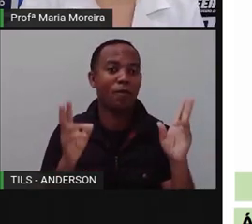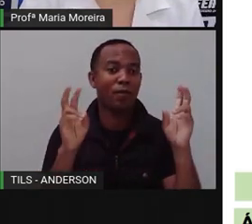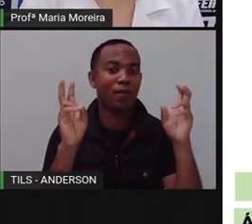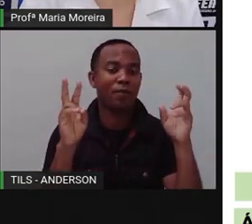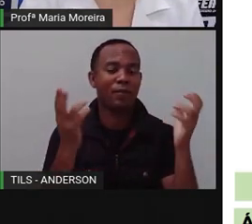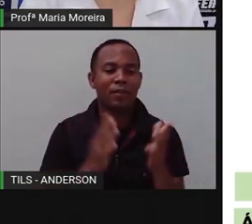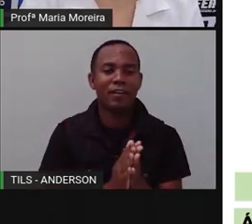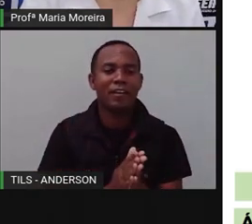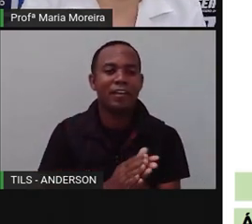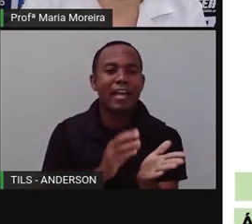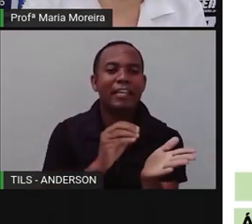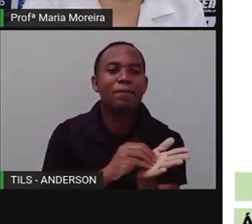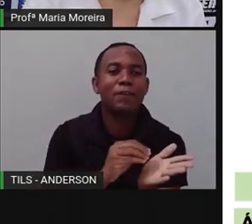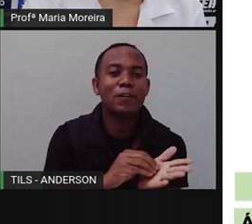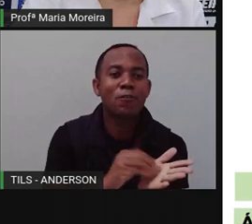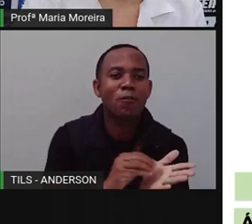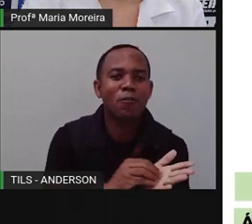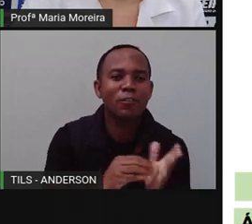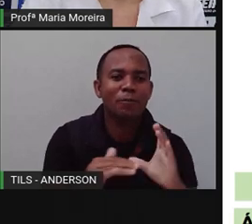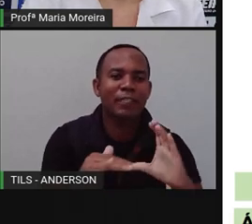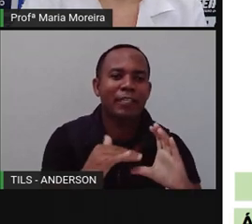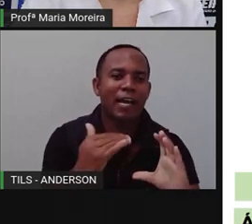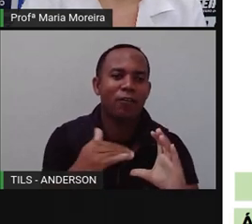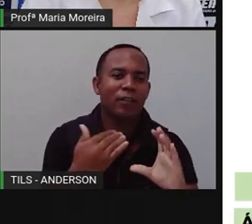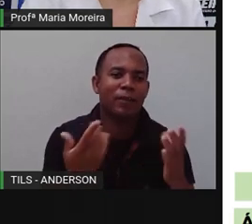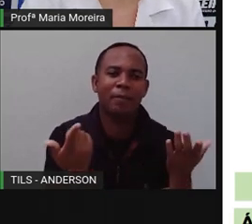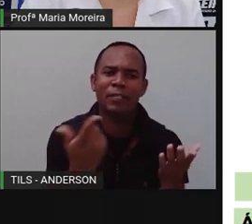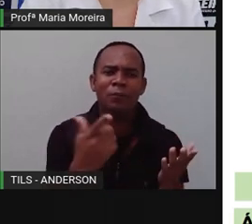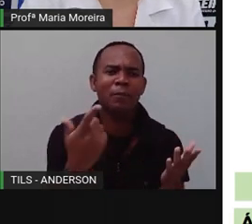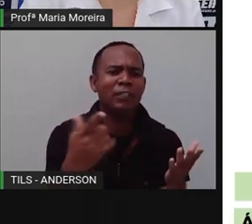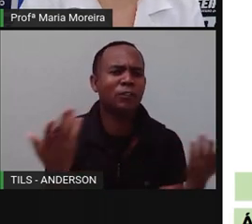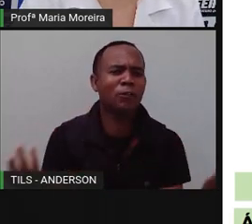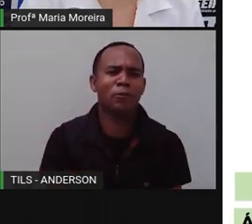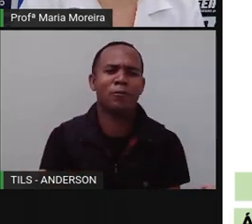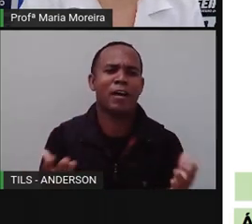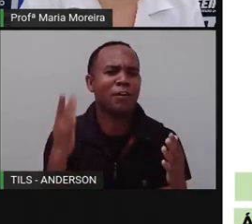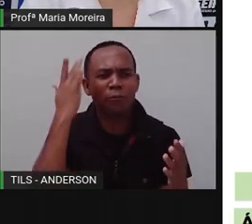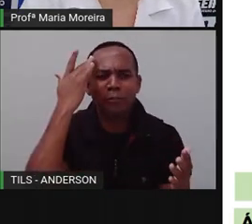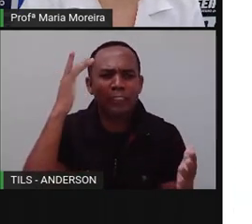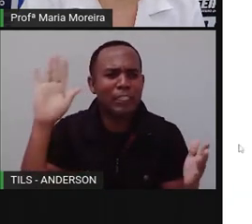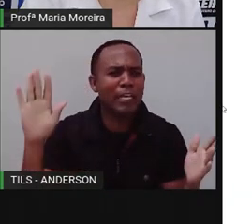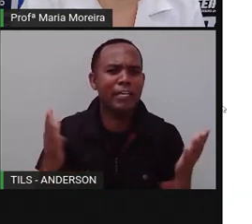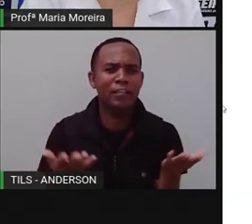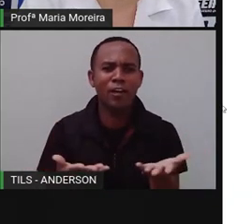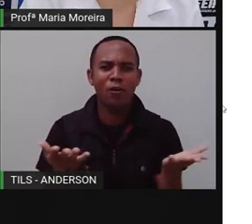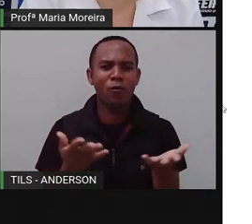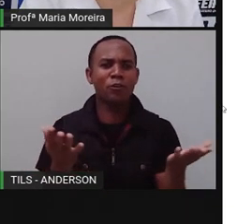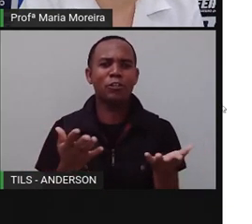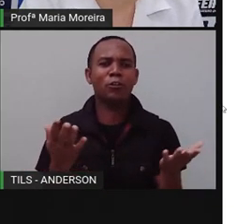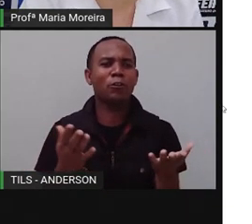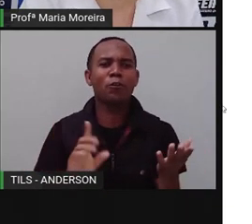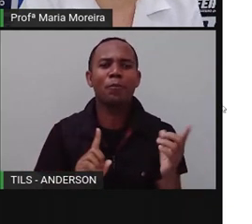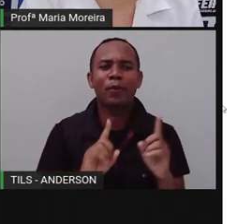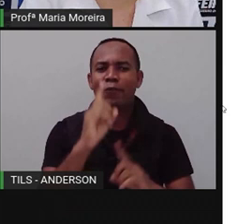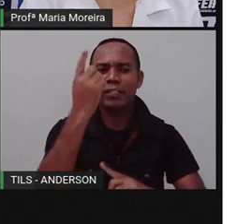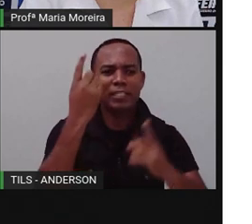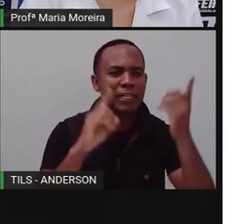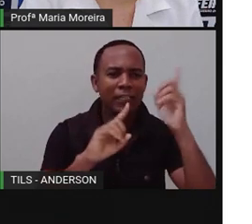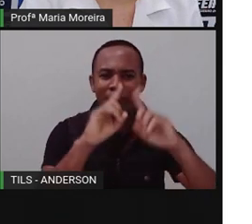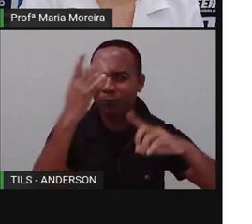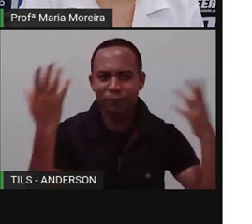Olha, Anderson não sabe. Gente, é sinal de quê? Ah, mas não, não, ele não estudou, gente.